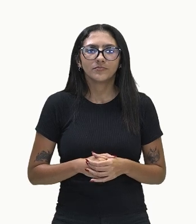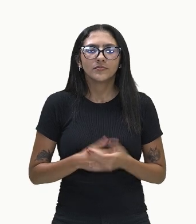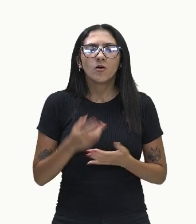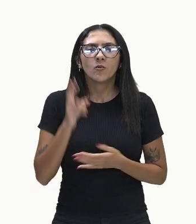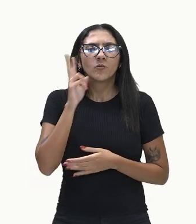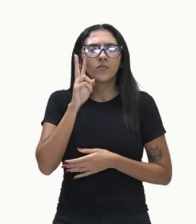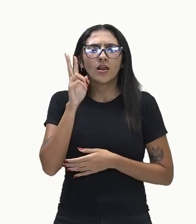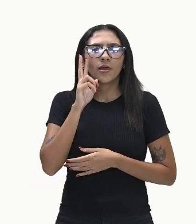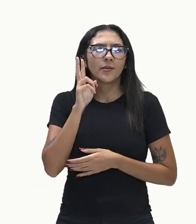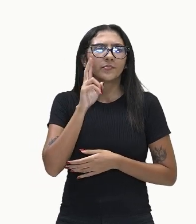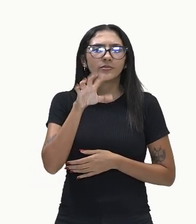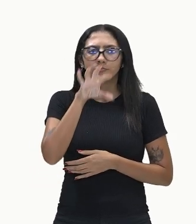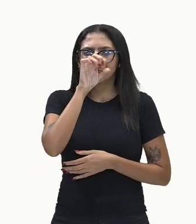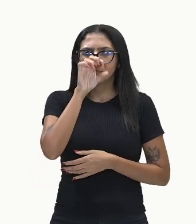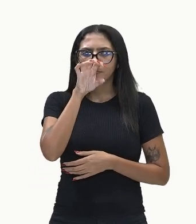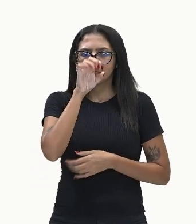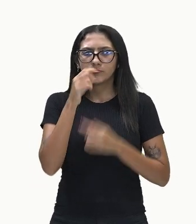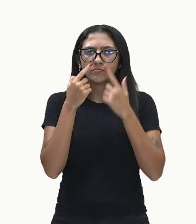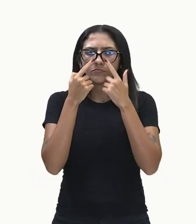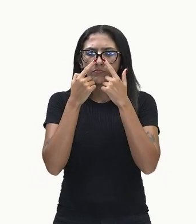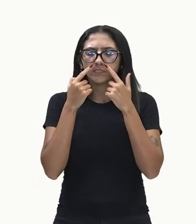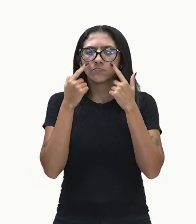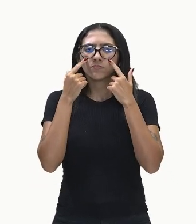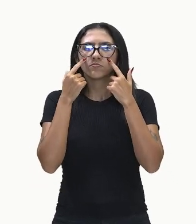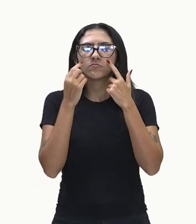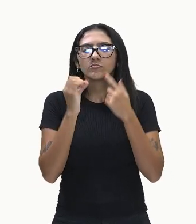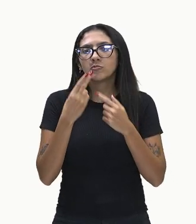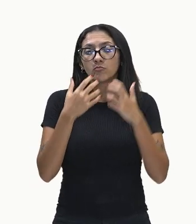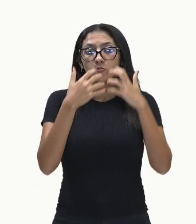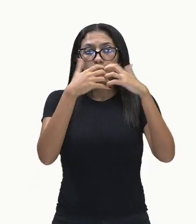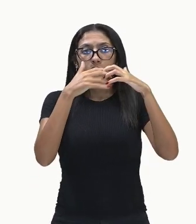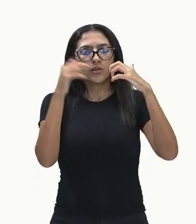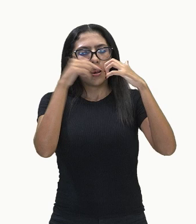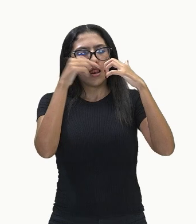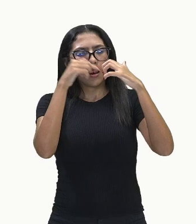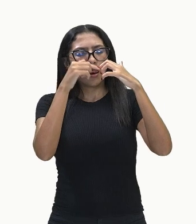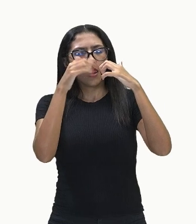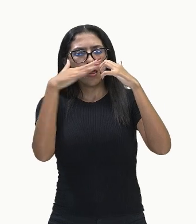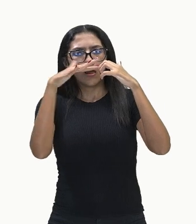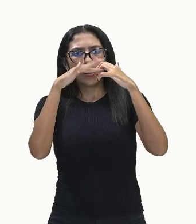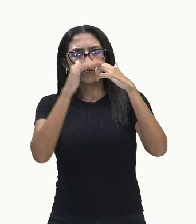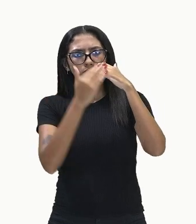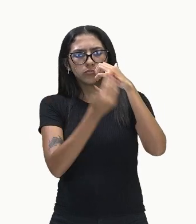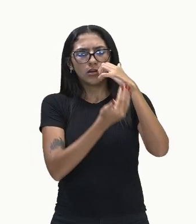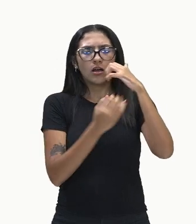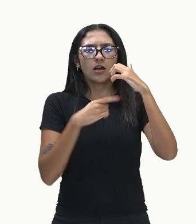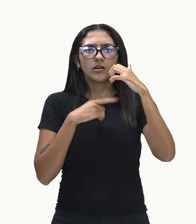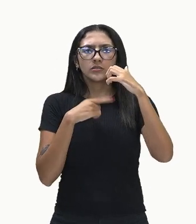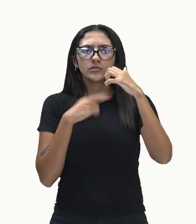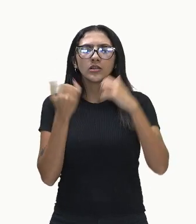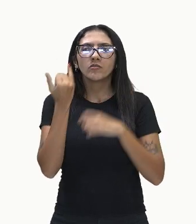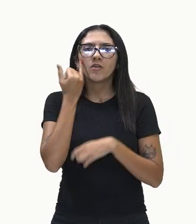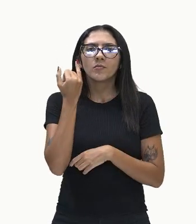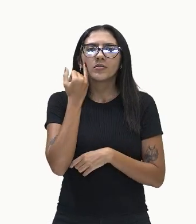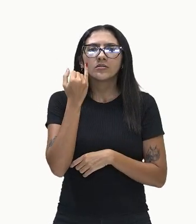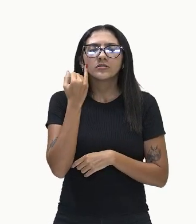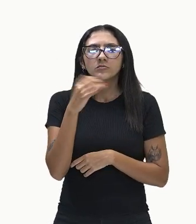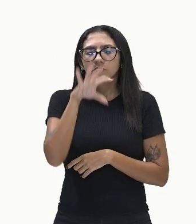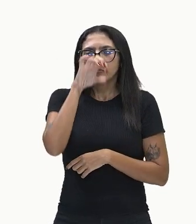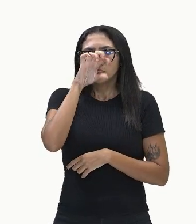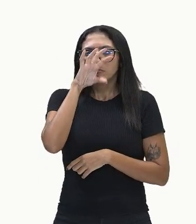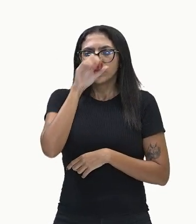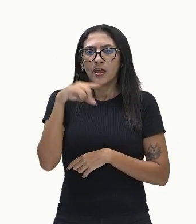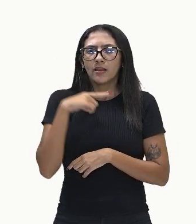O bulbo olfatório, região do cérebro que processa ou isodores, está intimamente